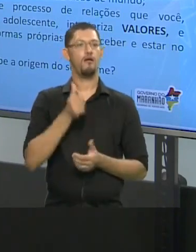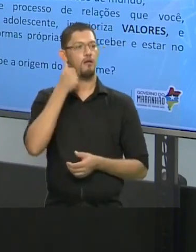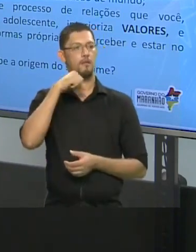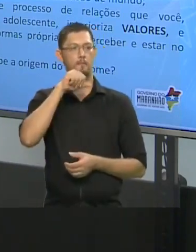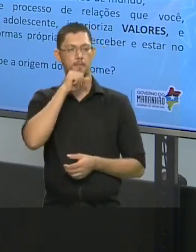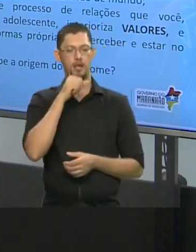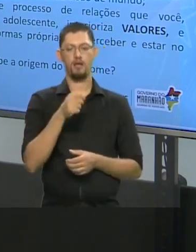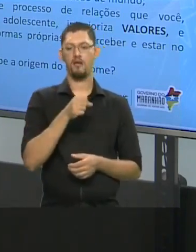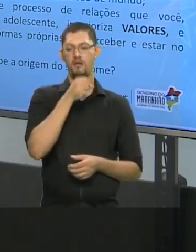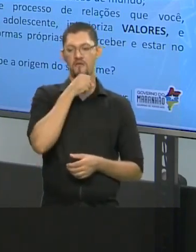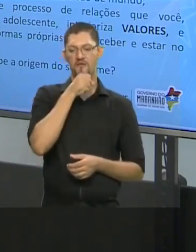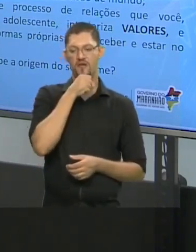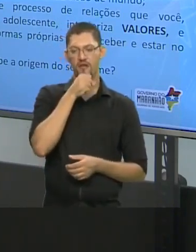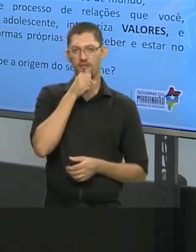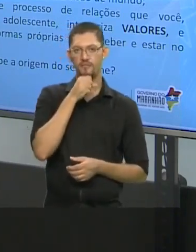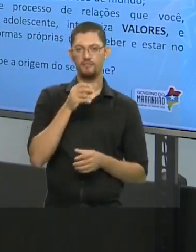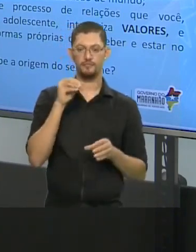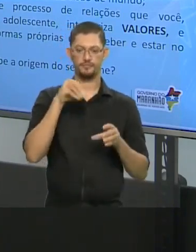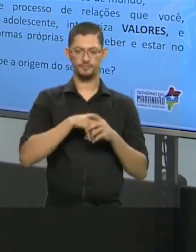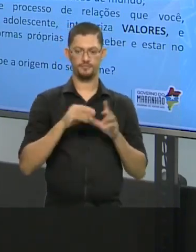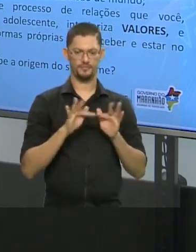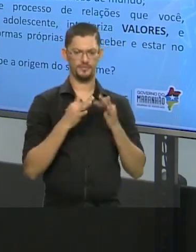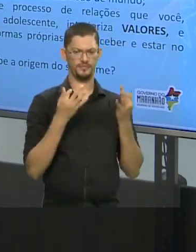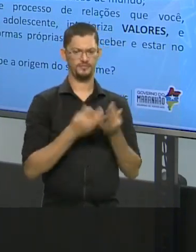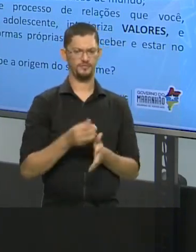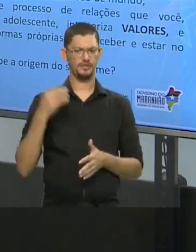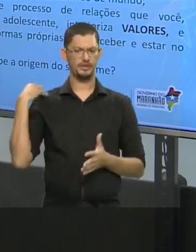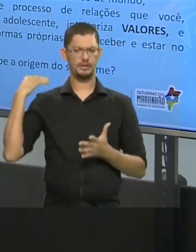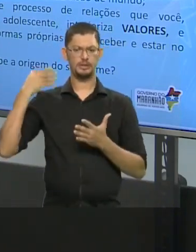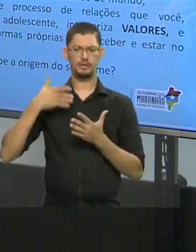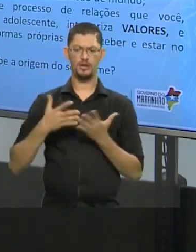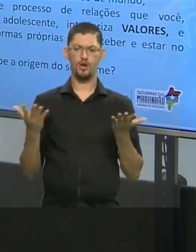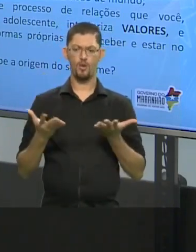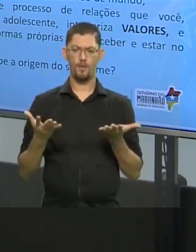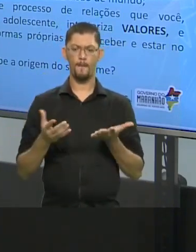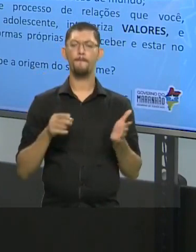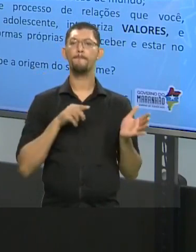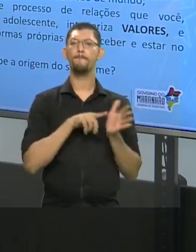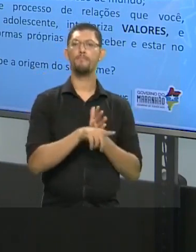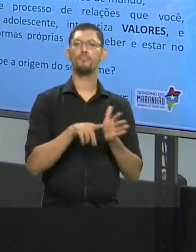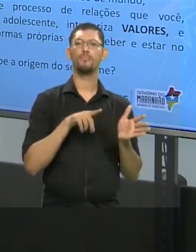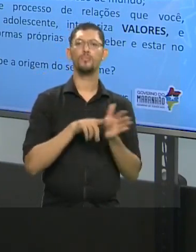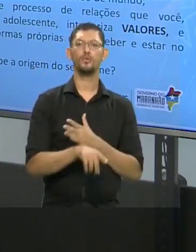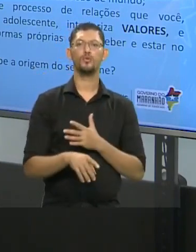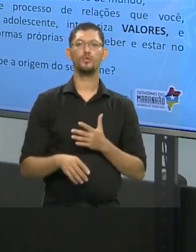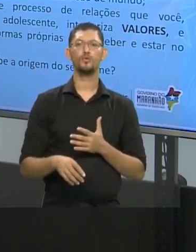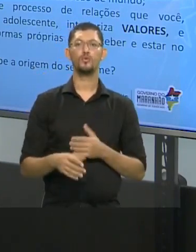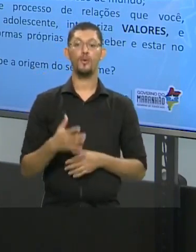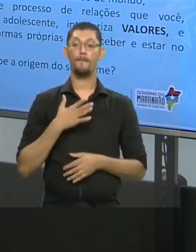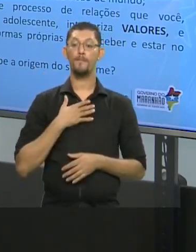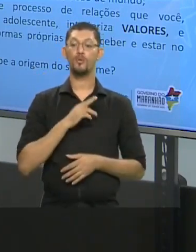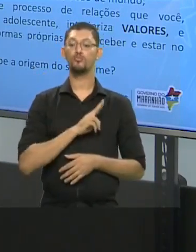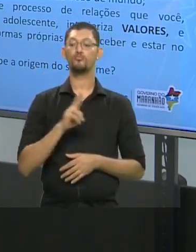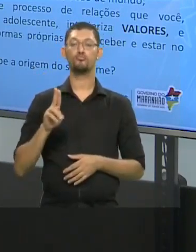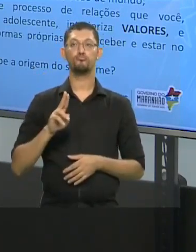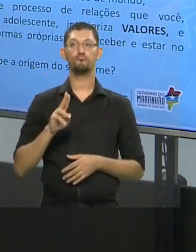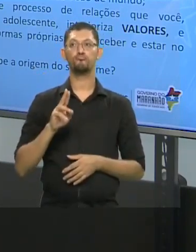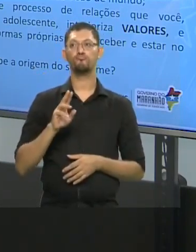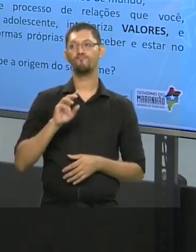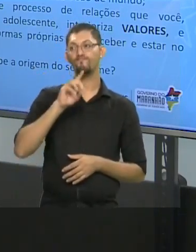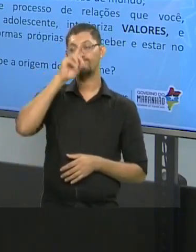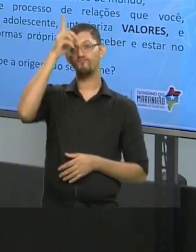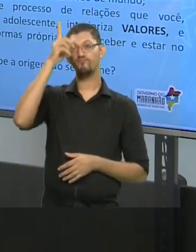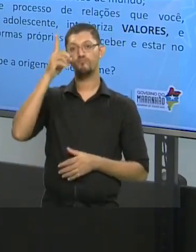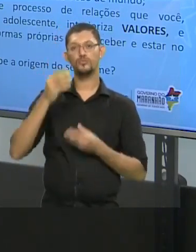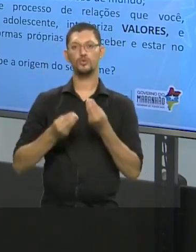as pessoas que vieram antes de vocês. E perguntem, qual é a origem do meu nome? Existem